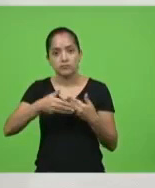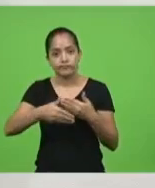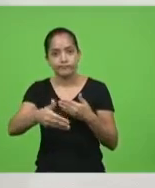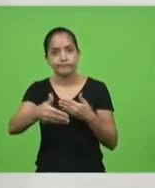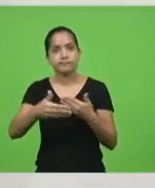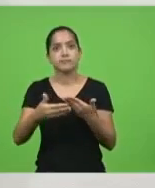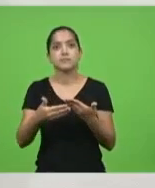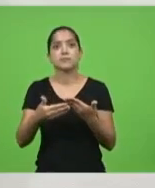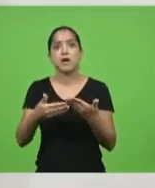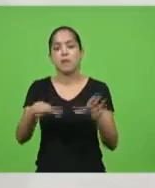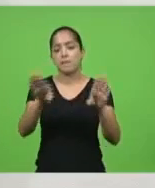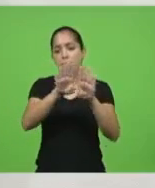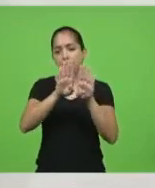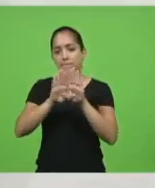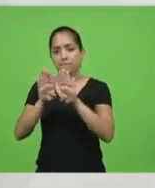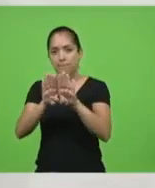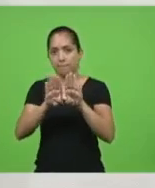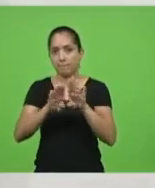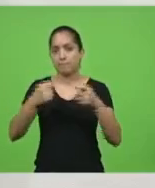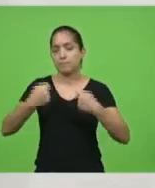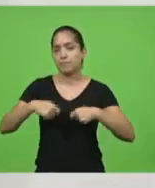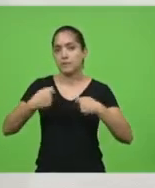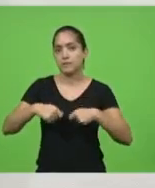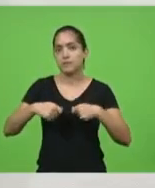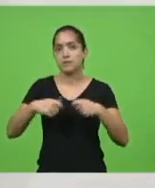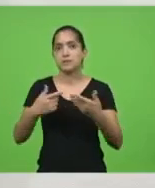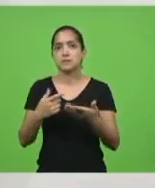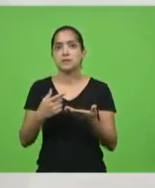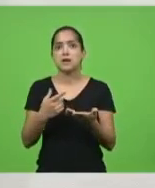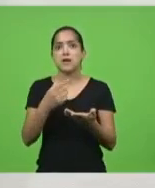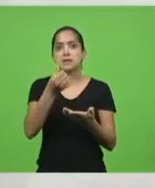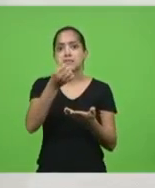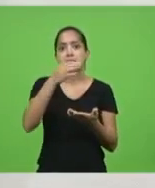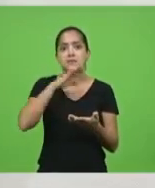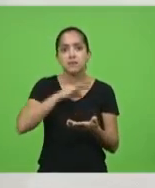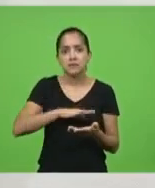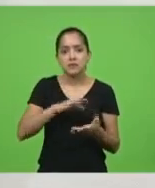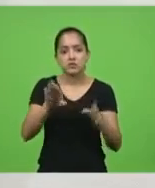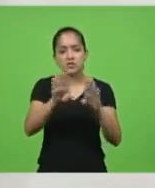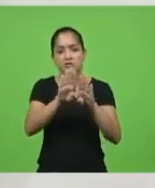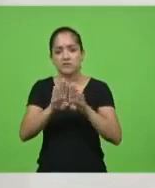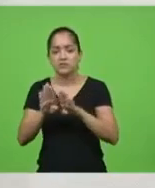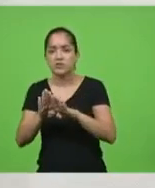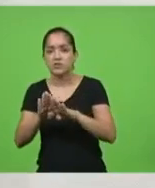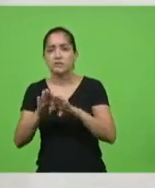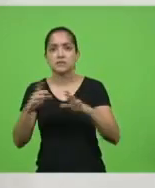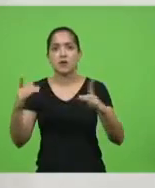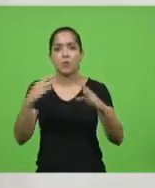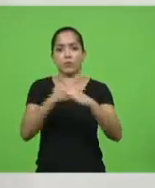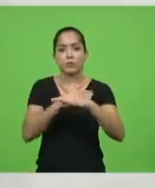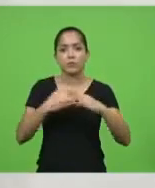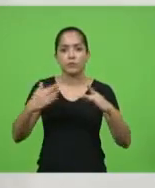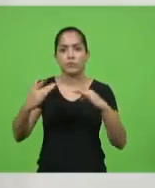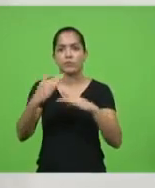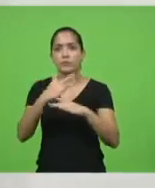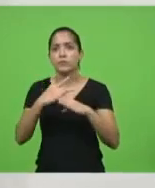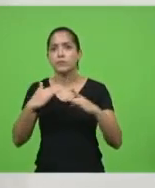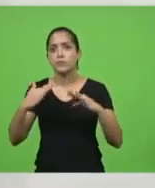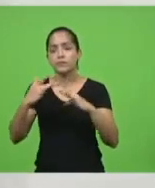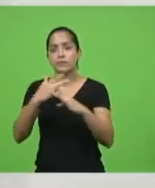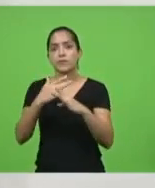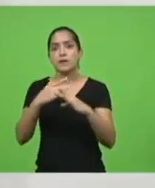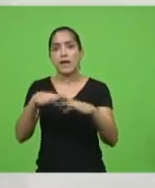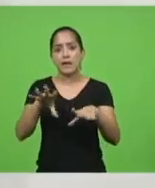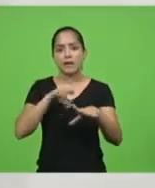ótica atual do governo após as 18 horas porque se não dá muita aglomeração, se não dá muita contaminação, pelo